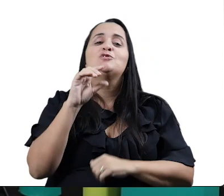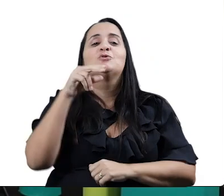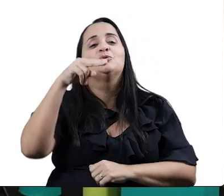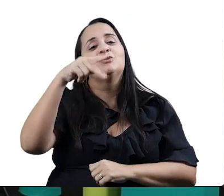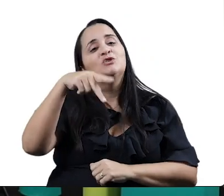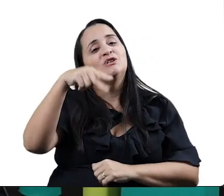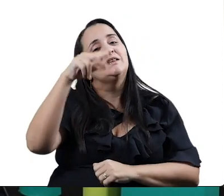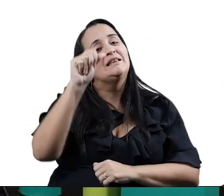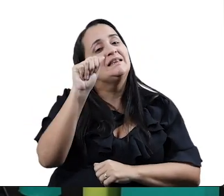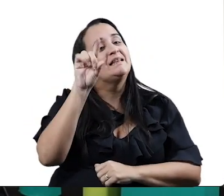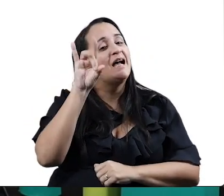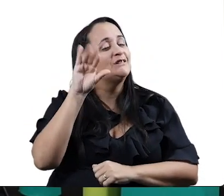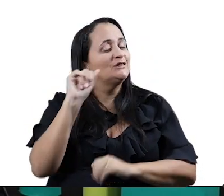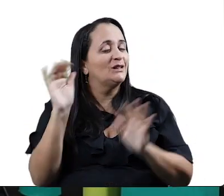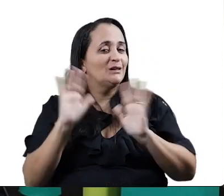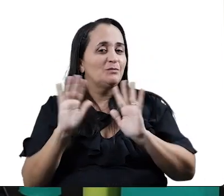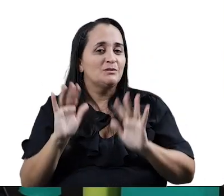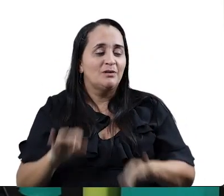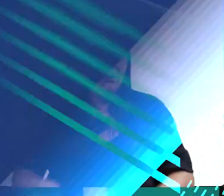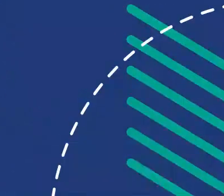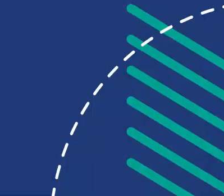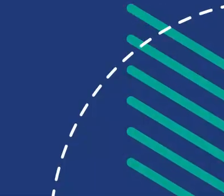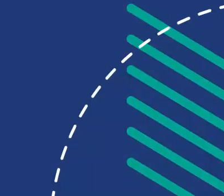da Pró Nadir. E até a próxima aula.